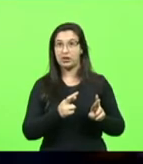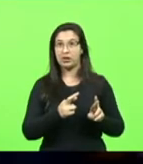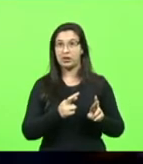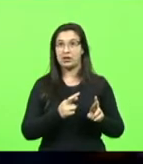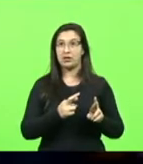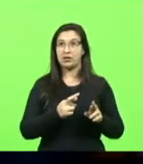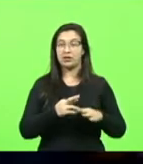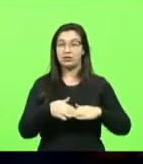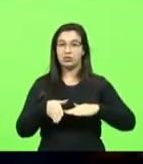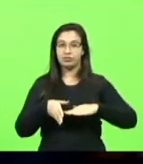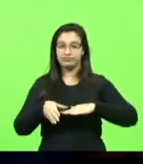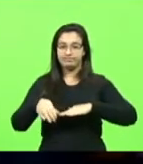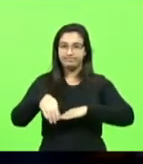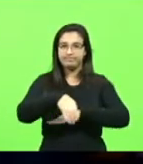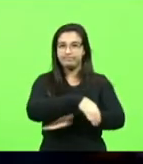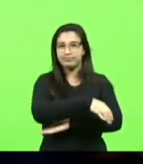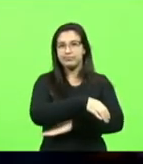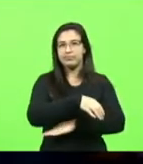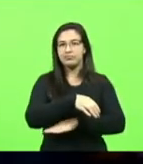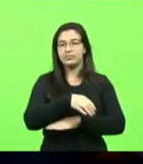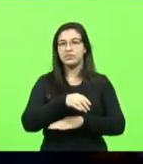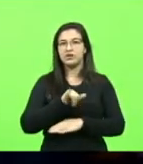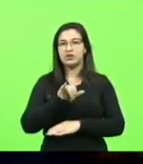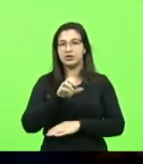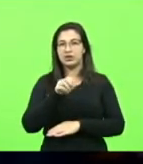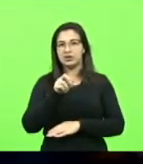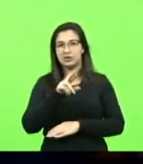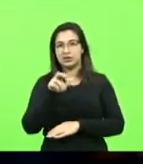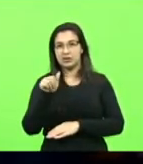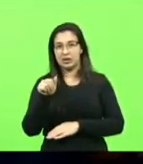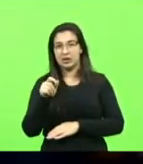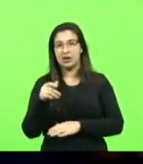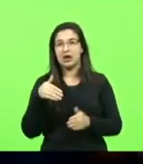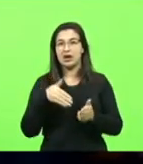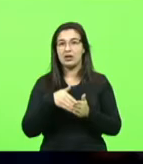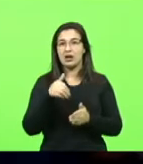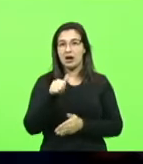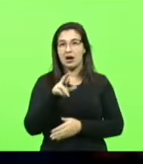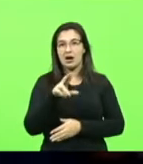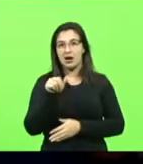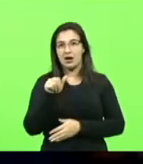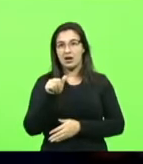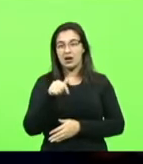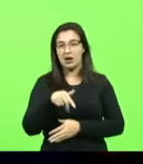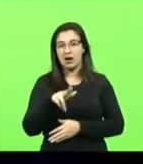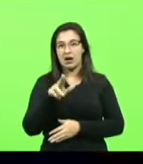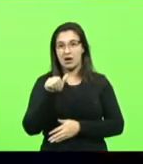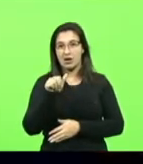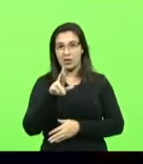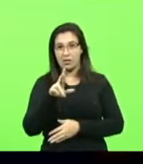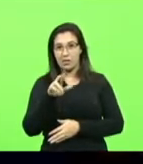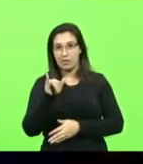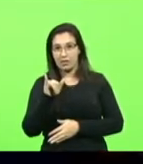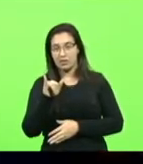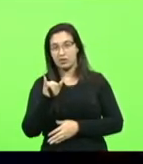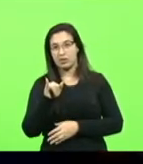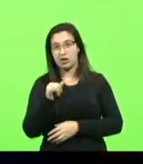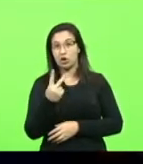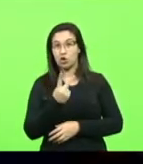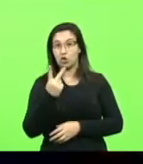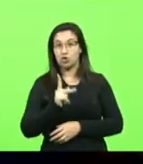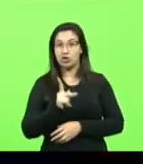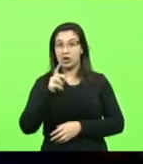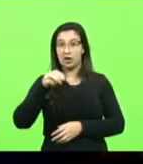que vai lá desde Isara até Araquari, 235 quilômetros, que já foi motivo a meu pedido de